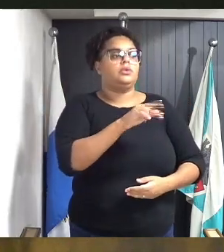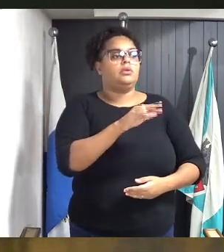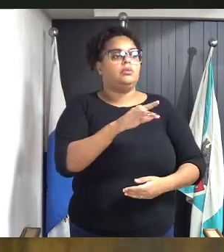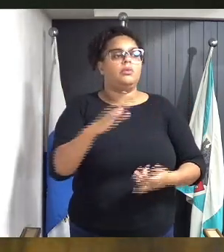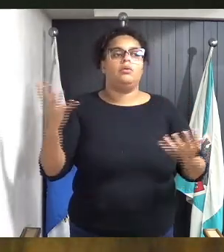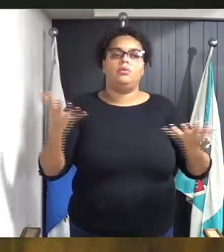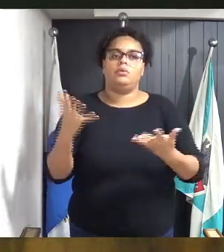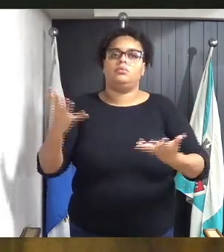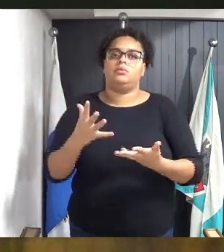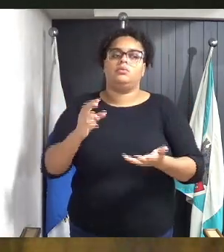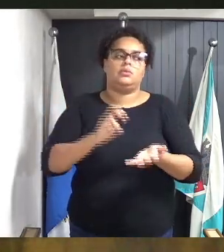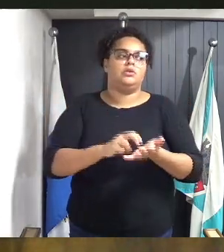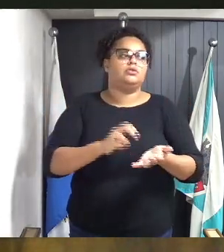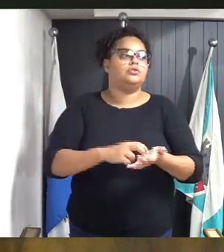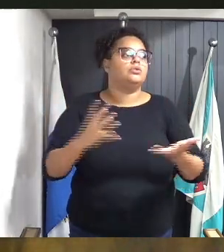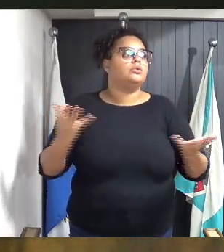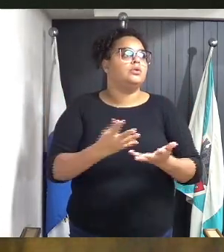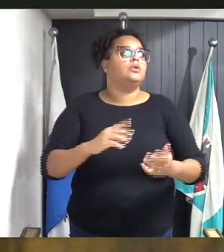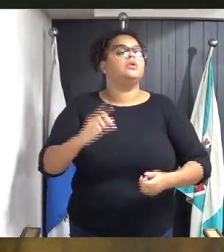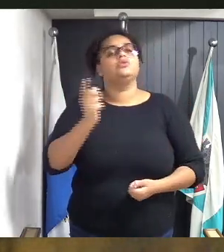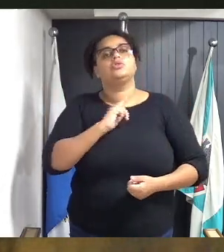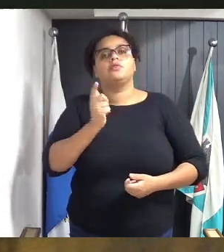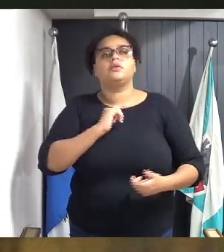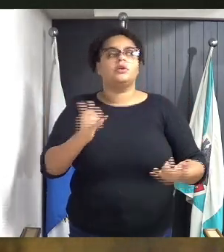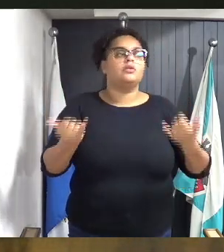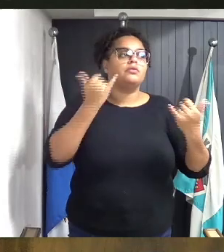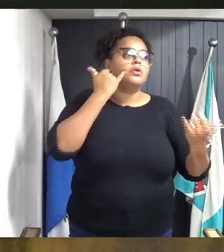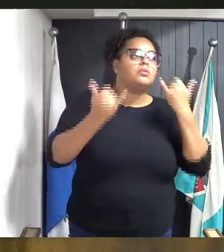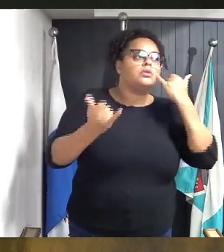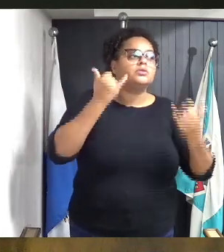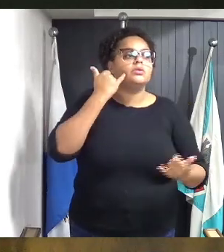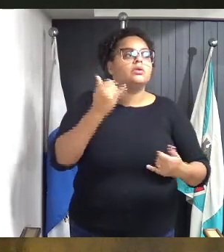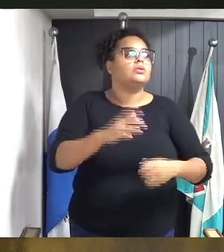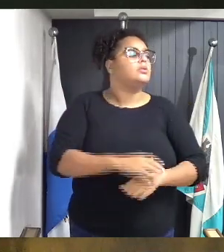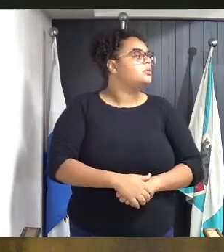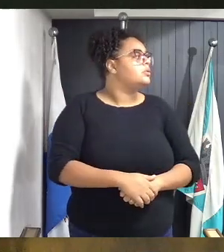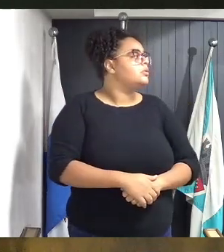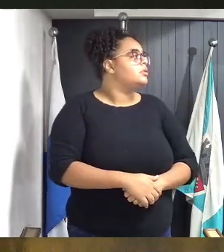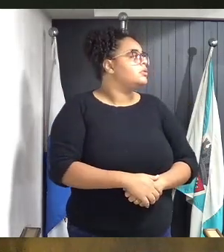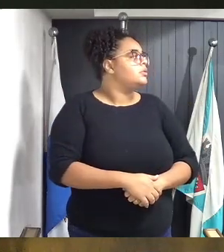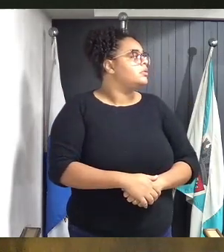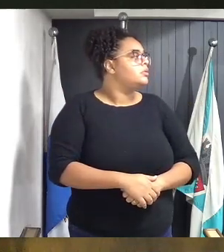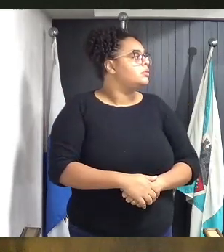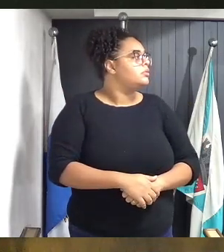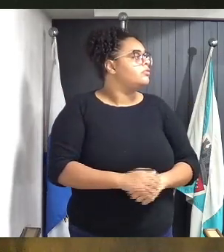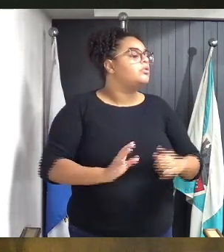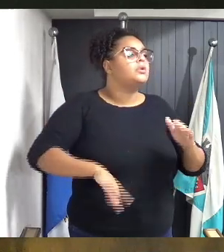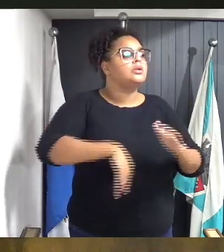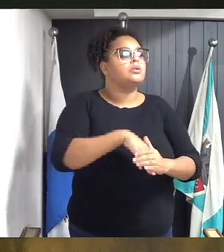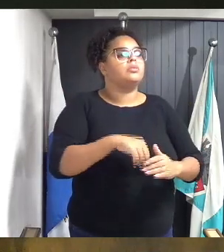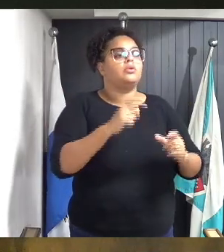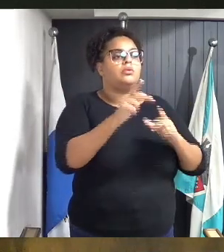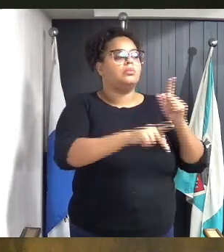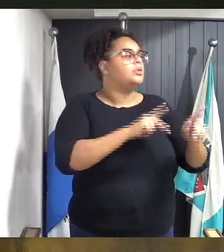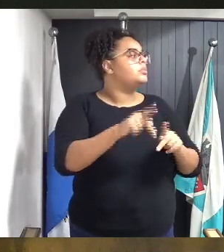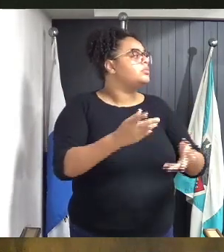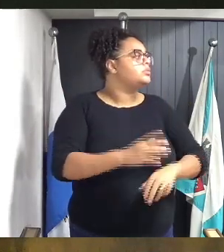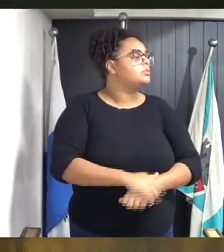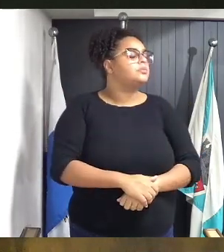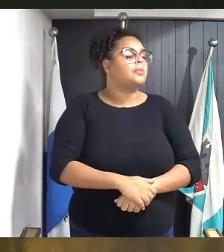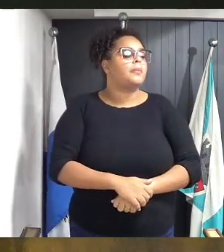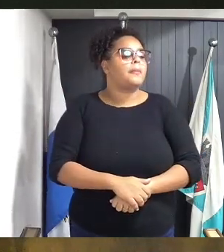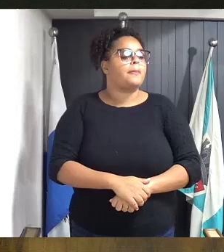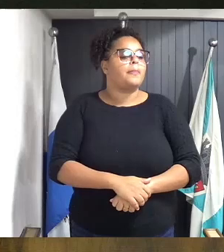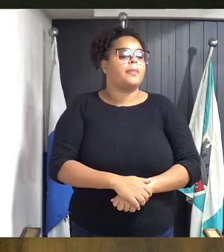manhã de hoje. Eu tive informações que o nosso povo foi mandado embora. Meu Deus, eu falei